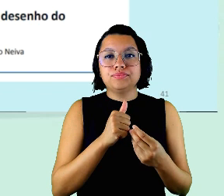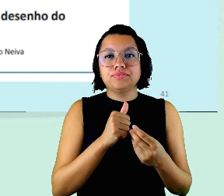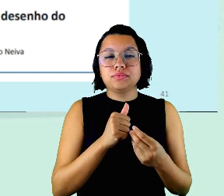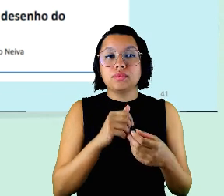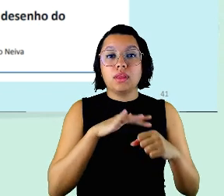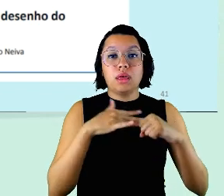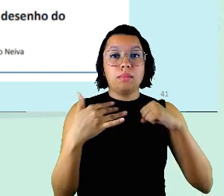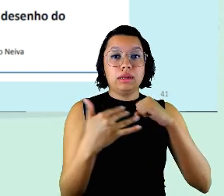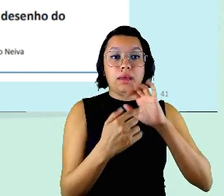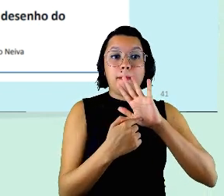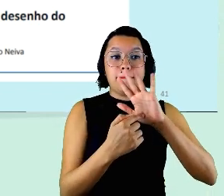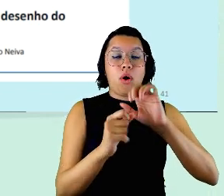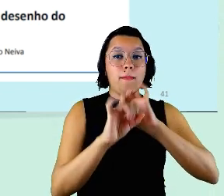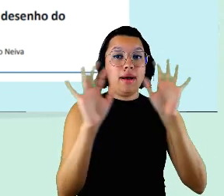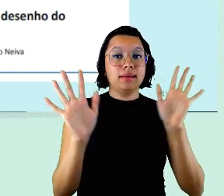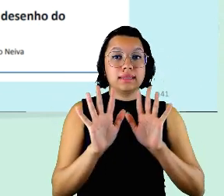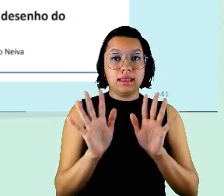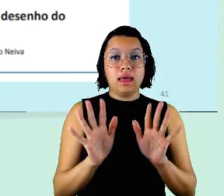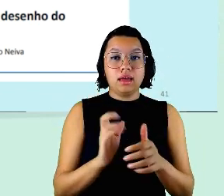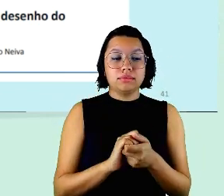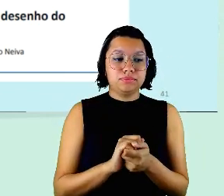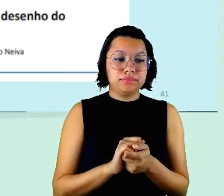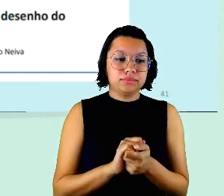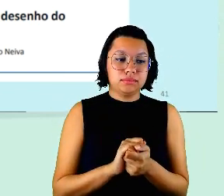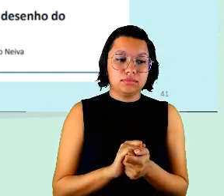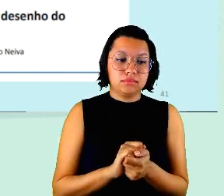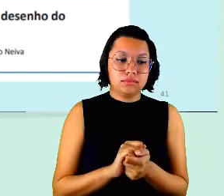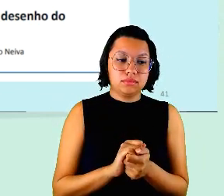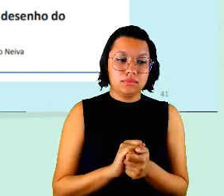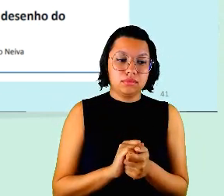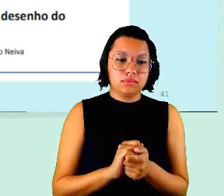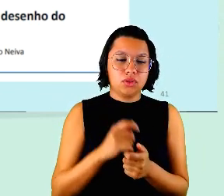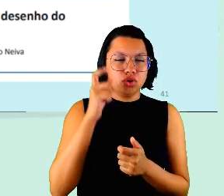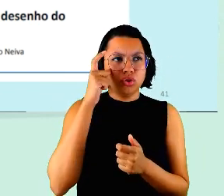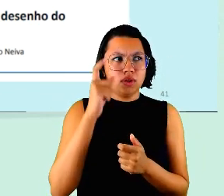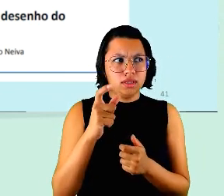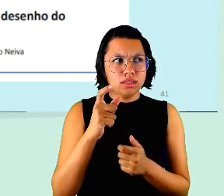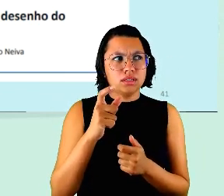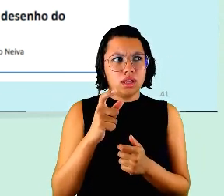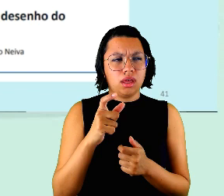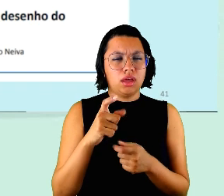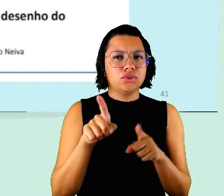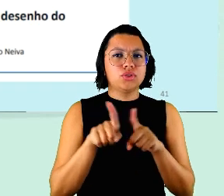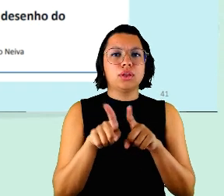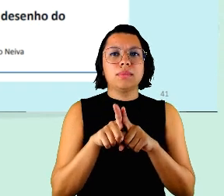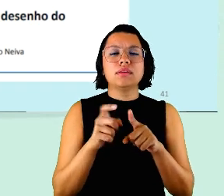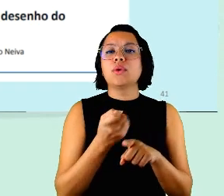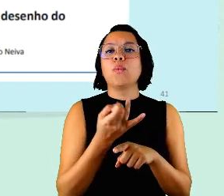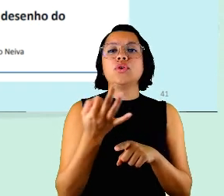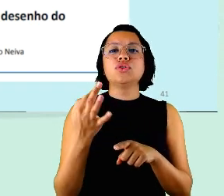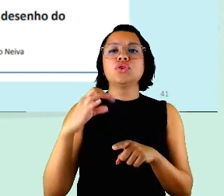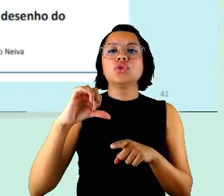e eu achei interessante ainda esse índice de que 90%